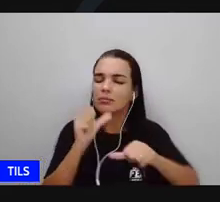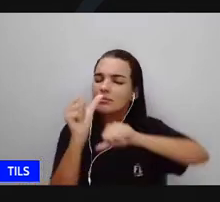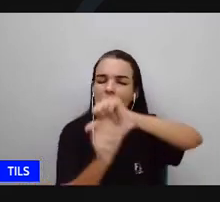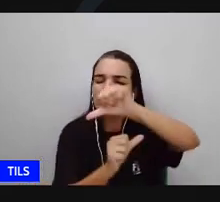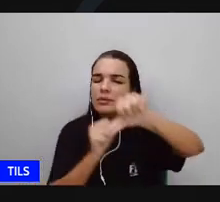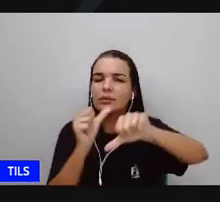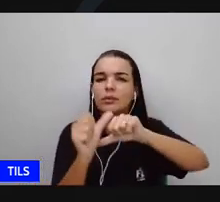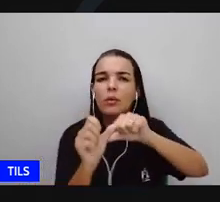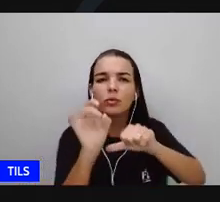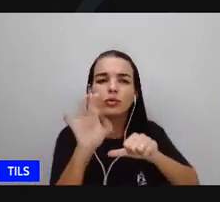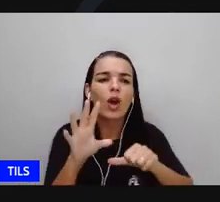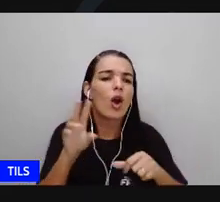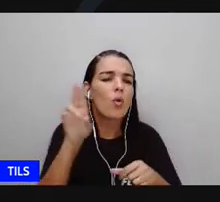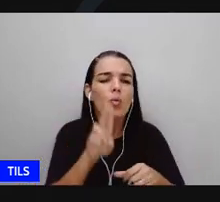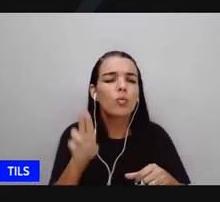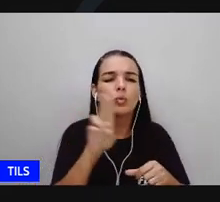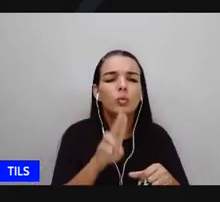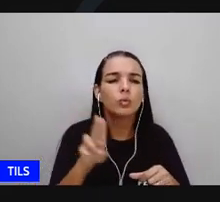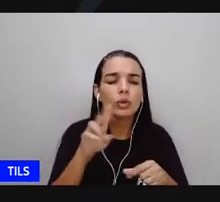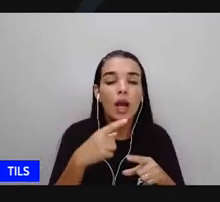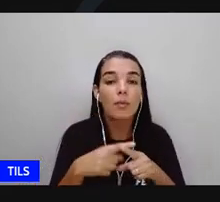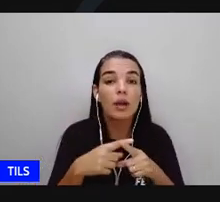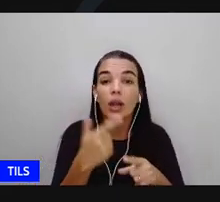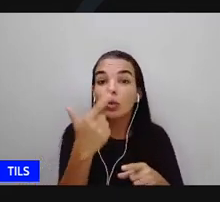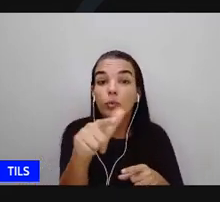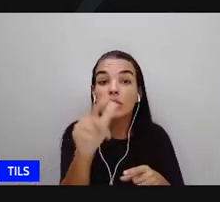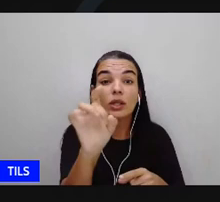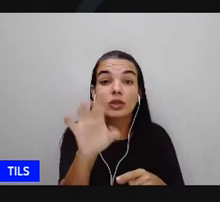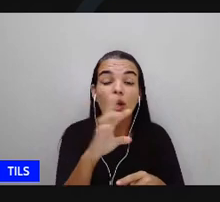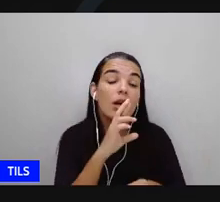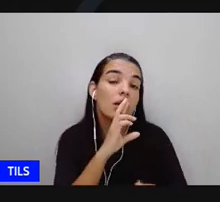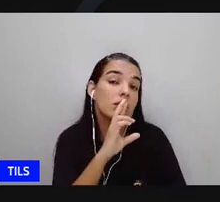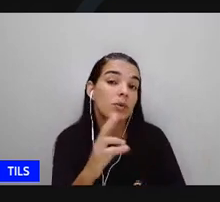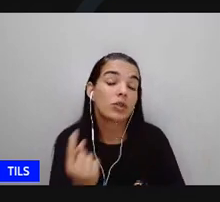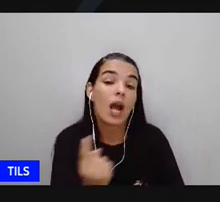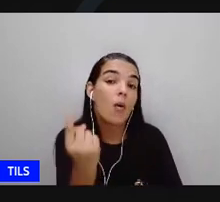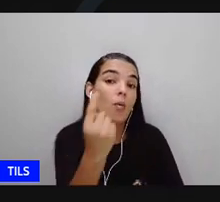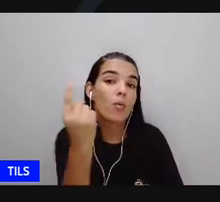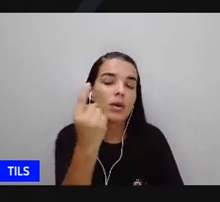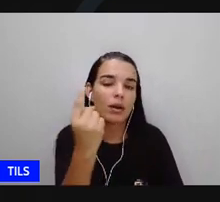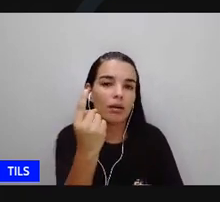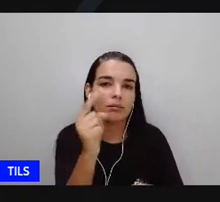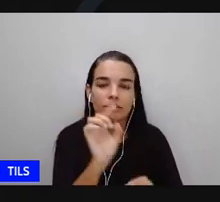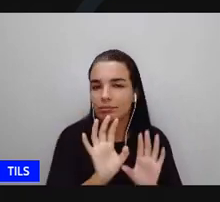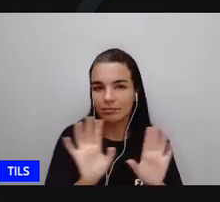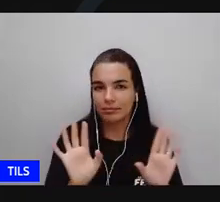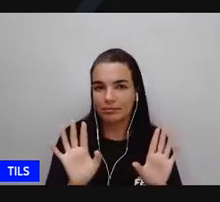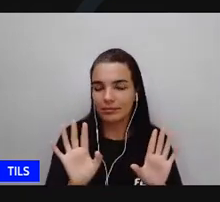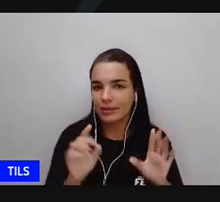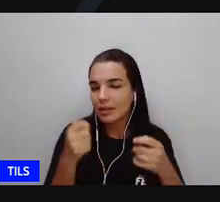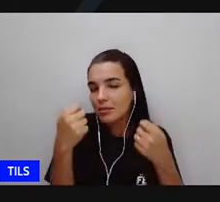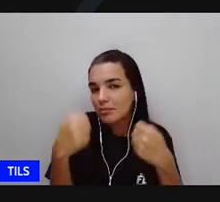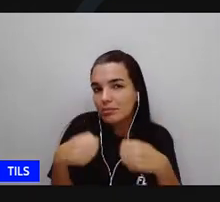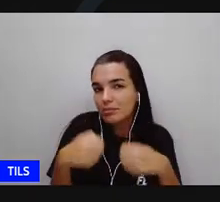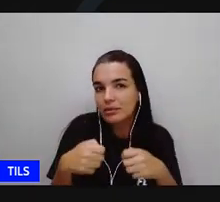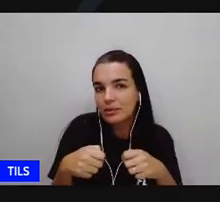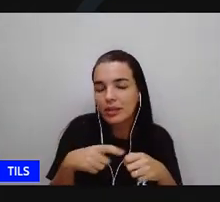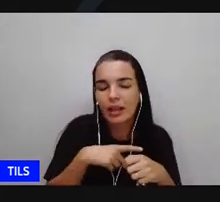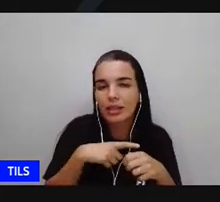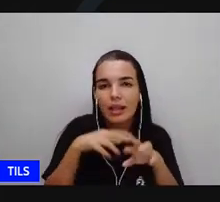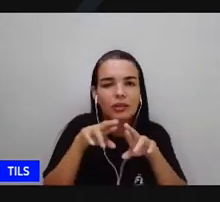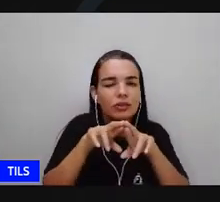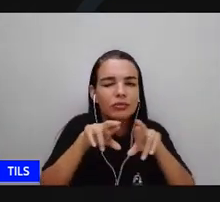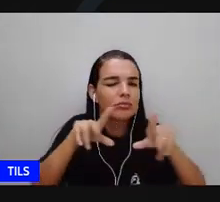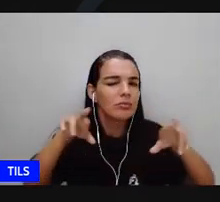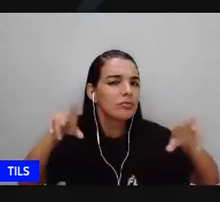para dizer que não existe uma resposta única em um determinado lugar uma determinada pessoa e as